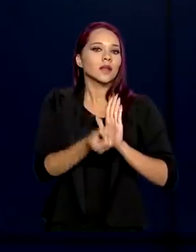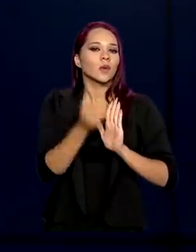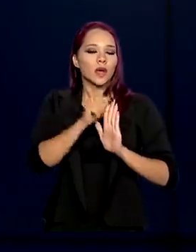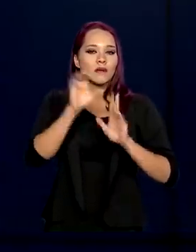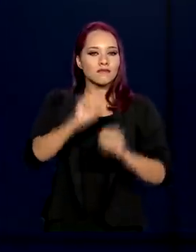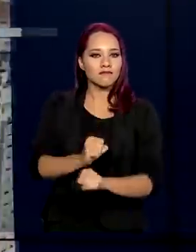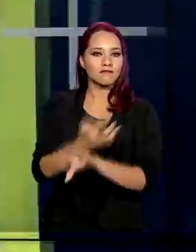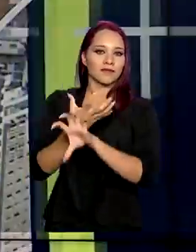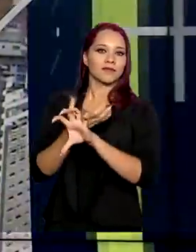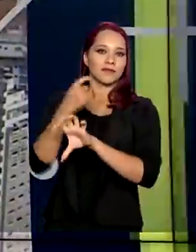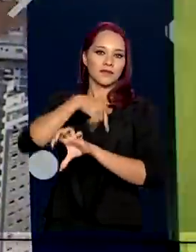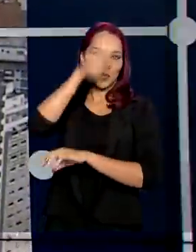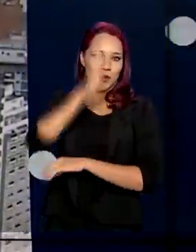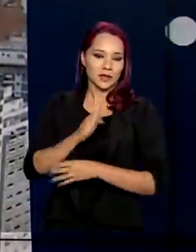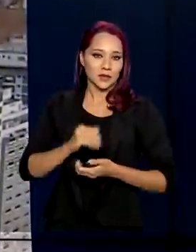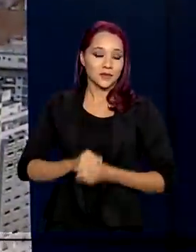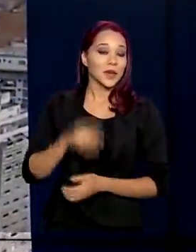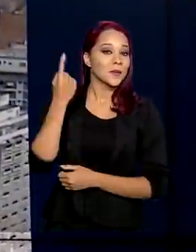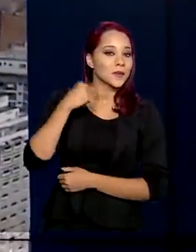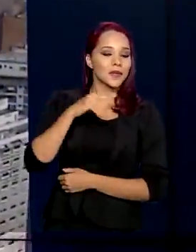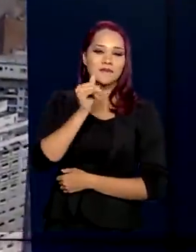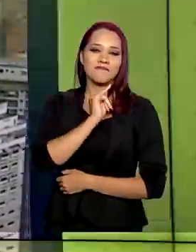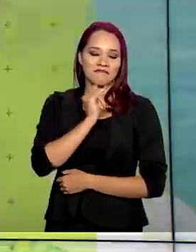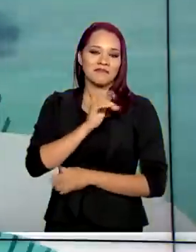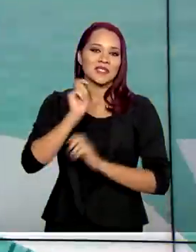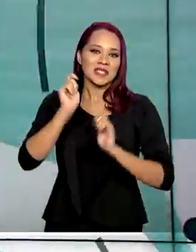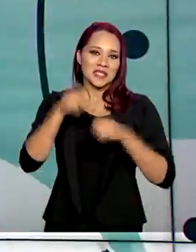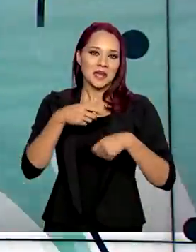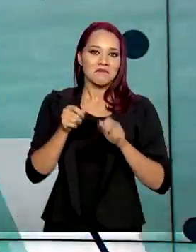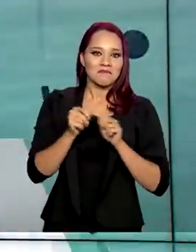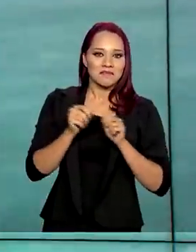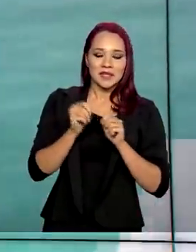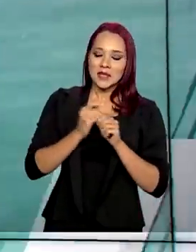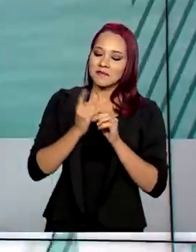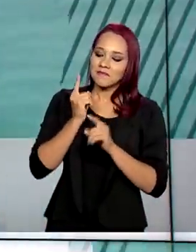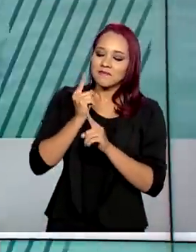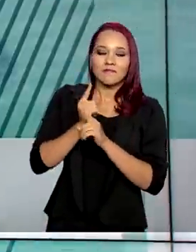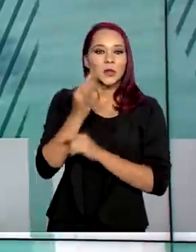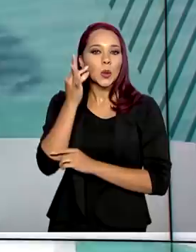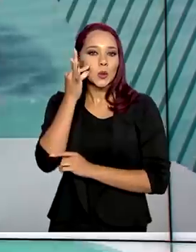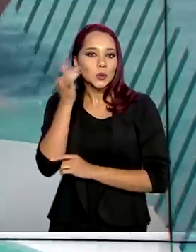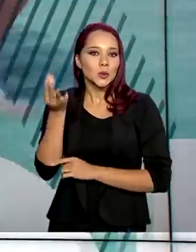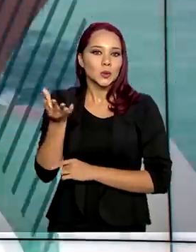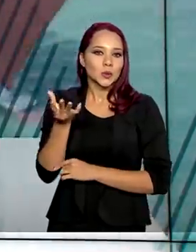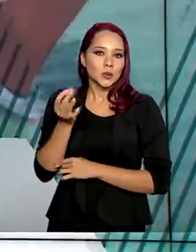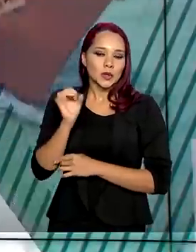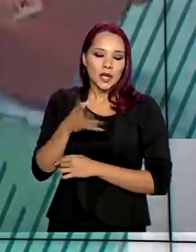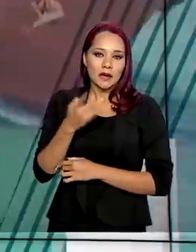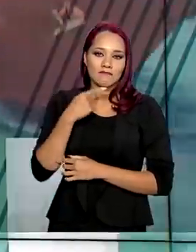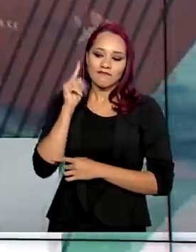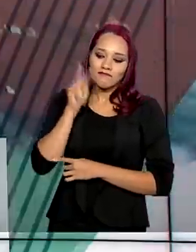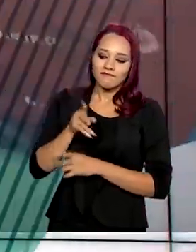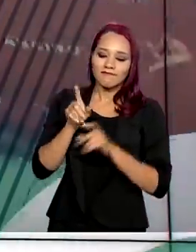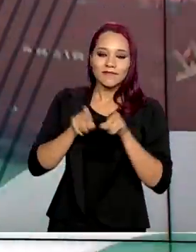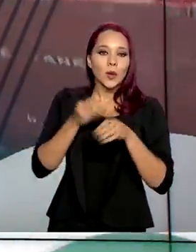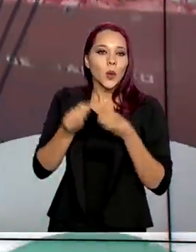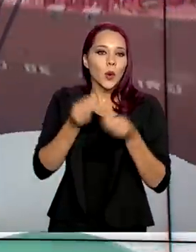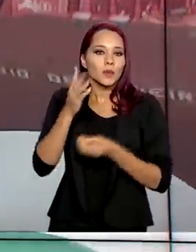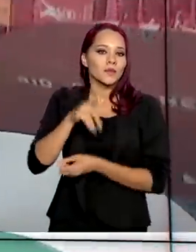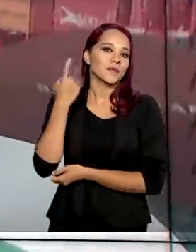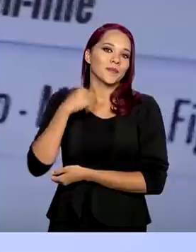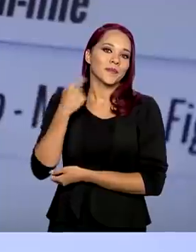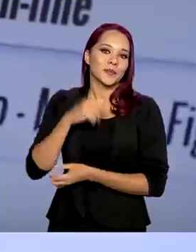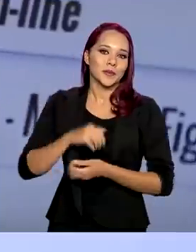telemedicina no país. Em Belo Horizonte, por exemplo, é possível realizar consultas. Veja na reportagem da nossa afiliada Rede Minas.